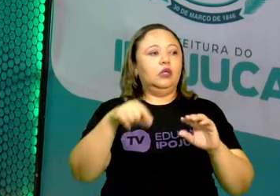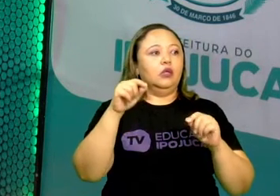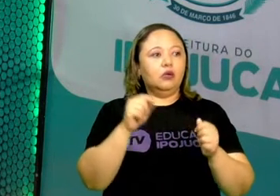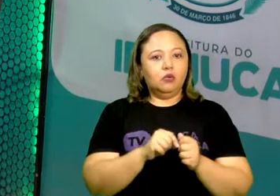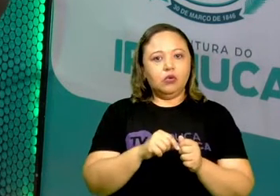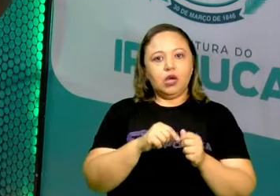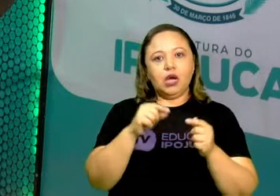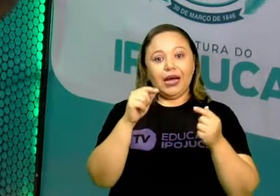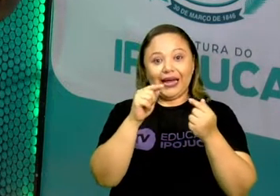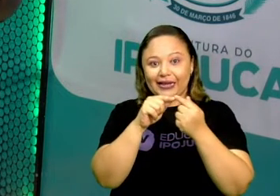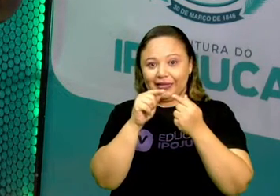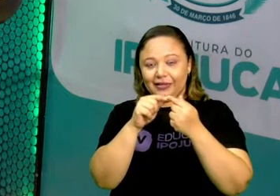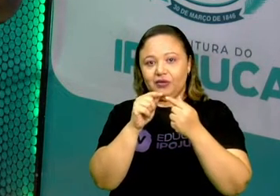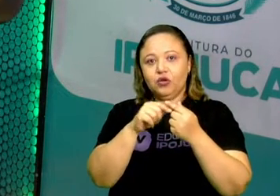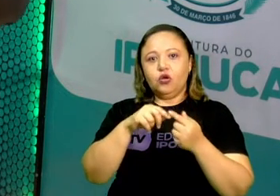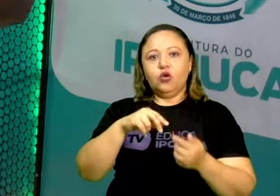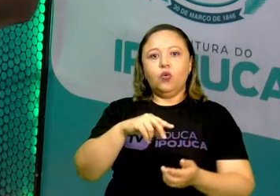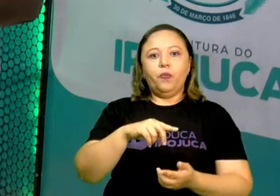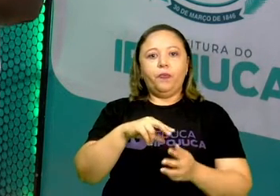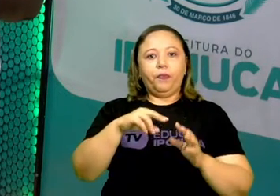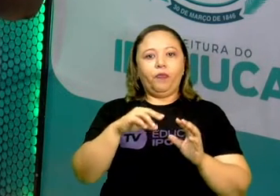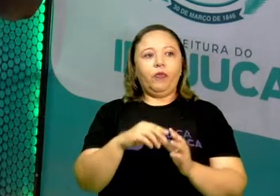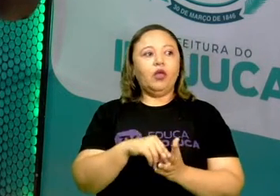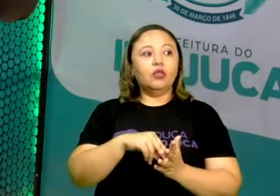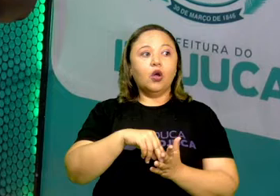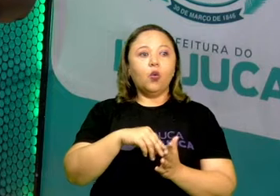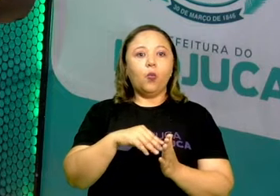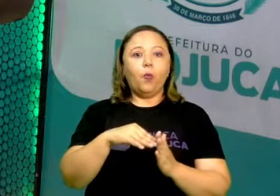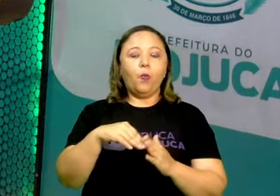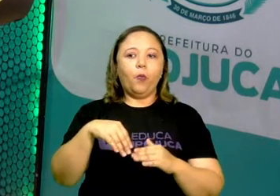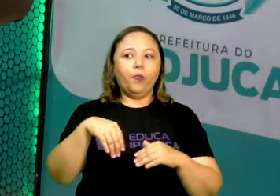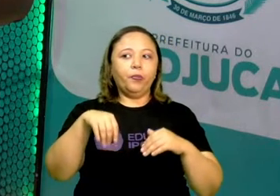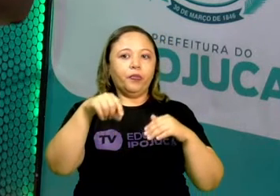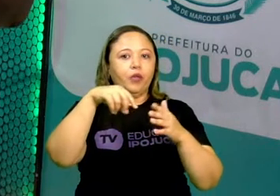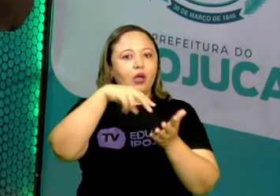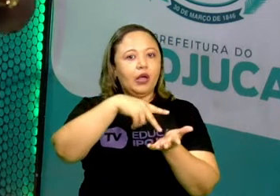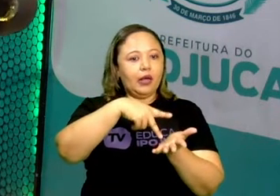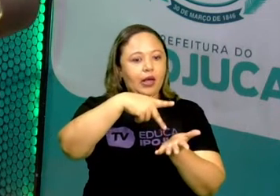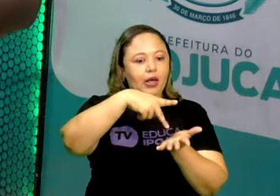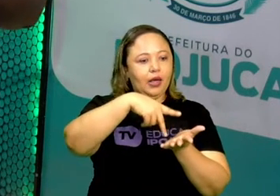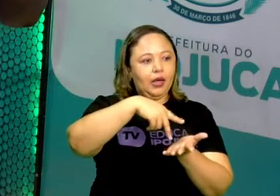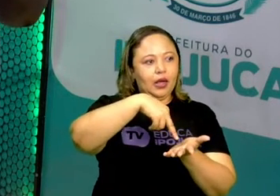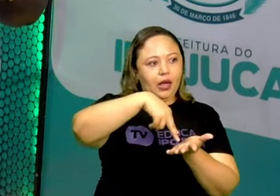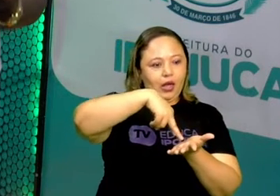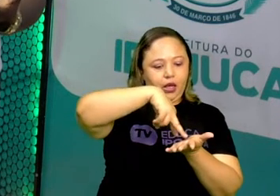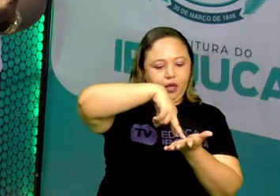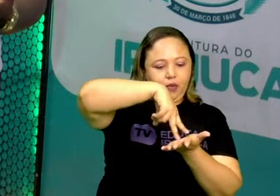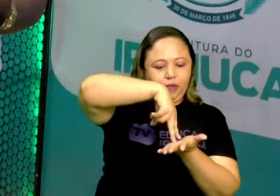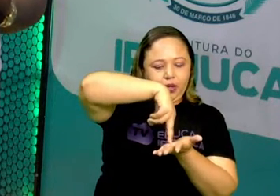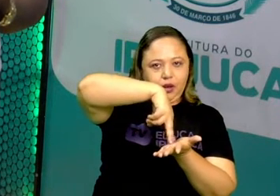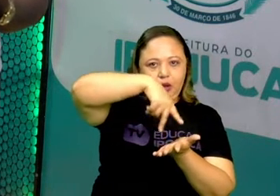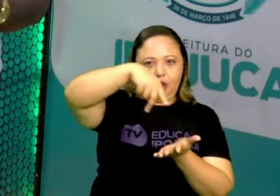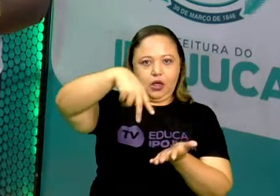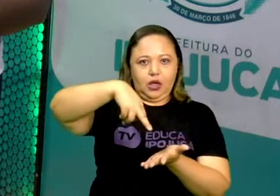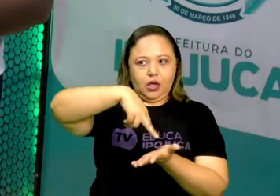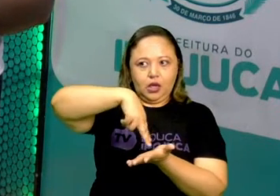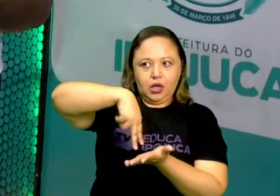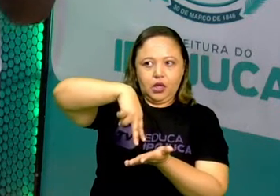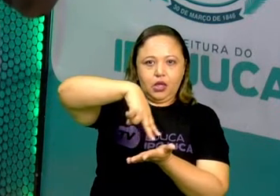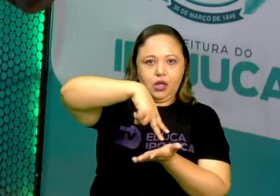capoeira. O balé, por exemplo, exige da bailarina ou do bailarino, leveza,